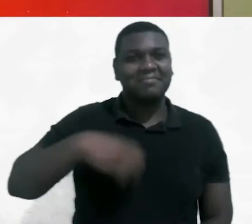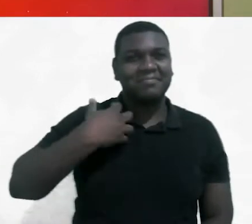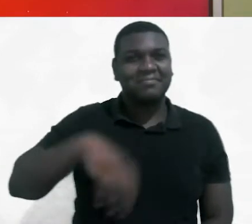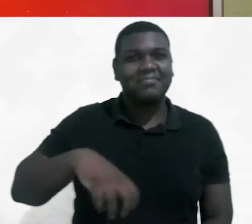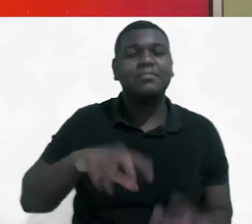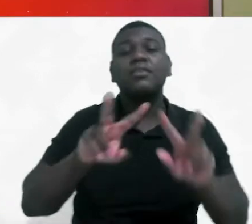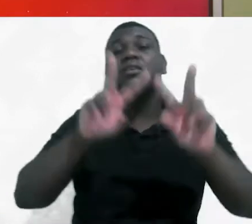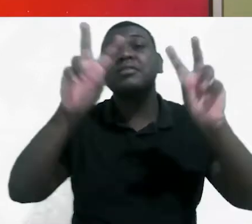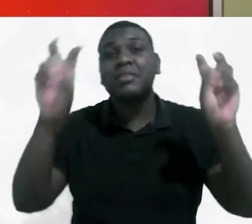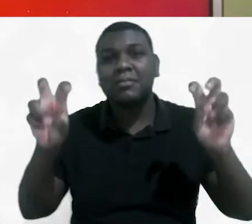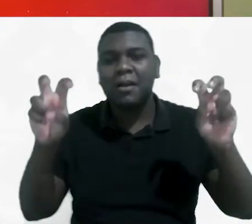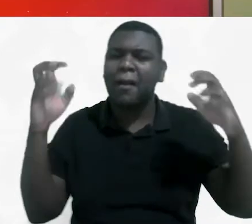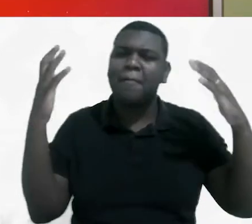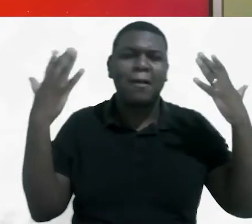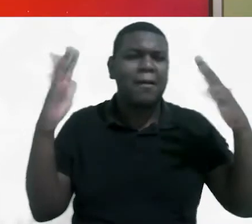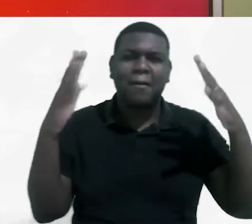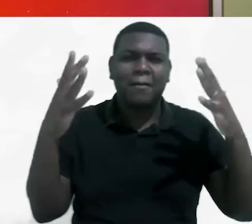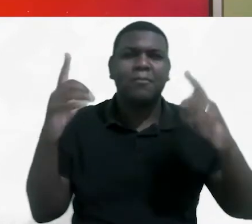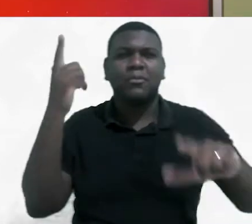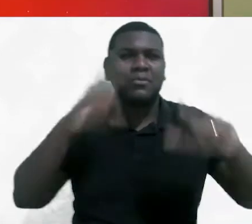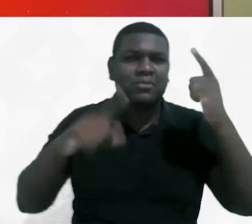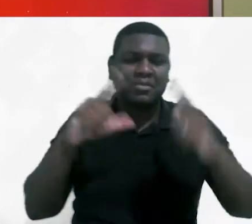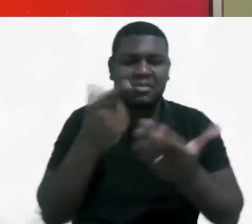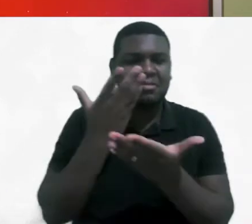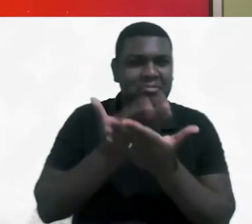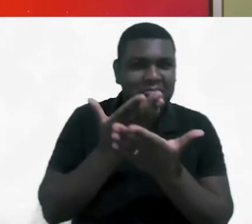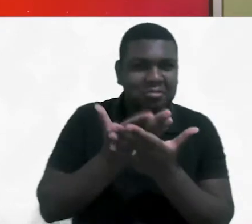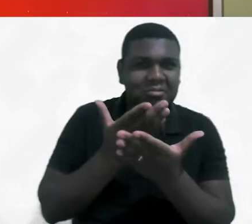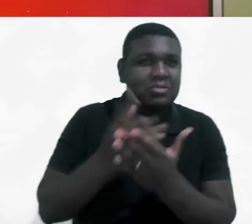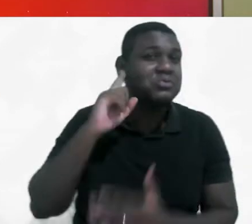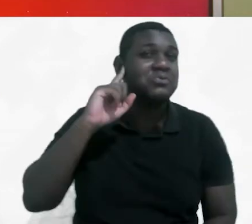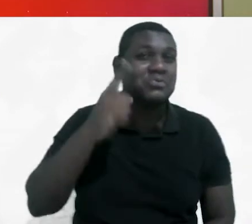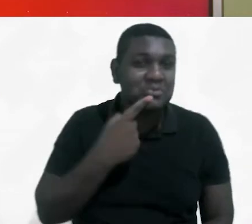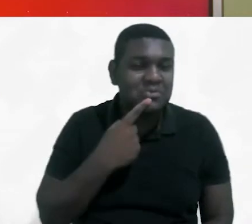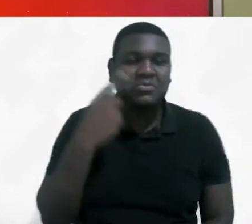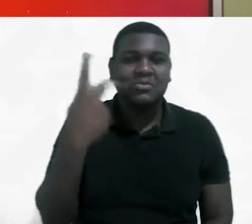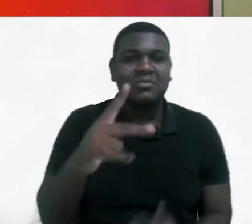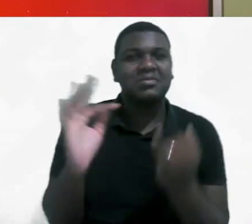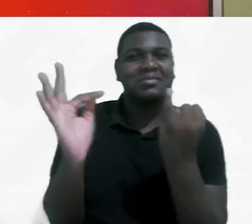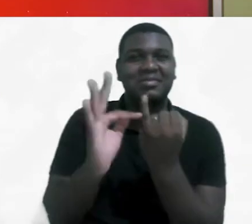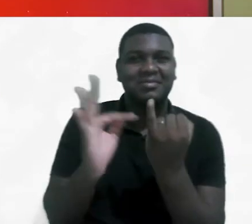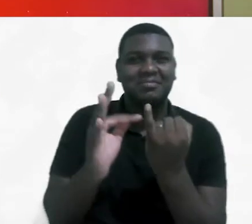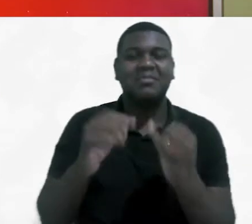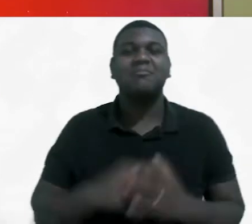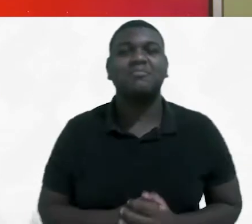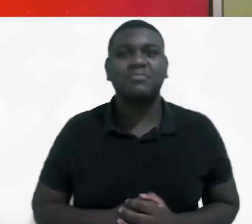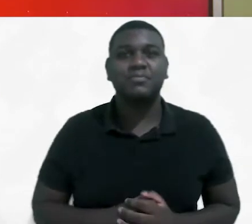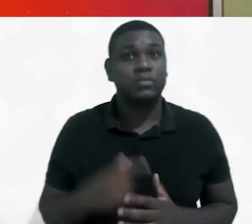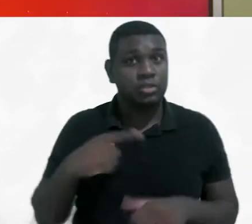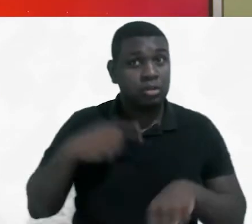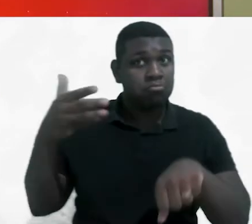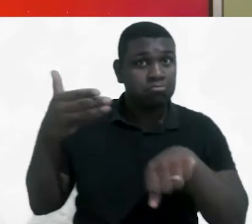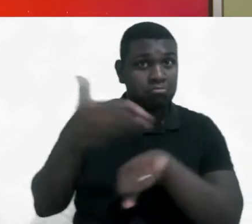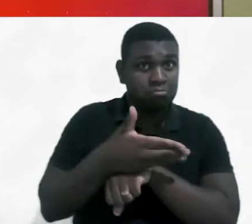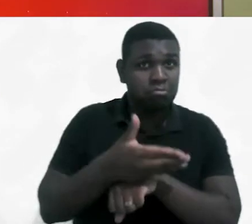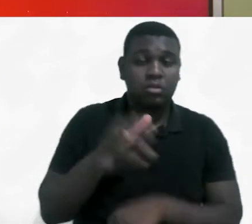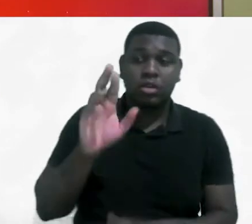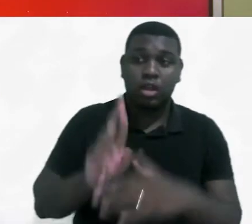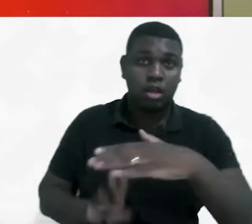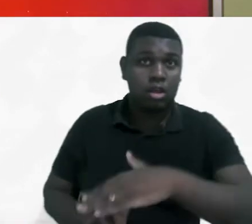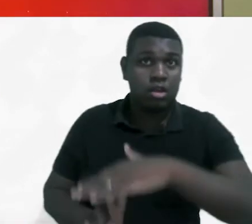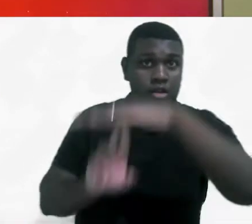Campus Salvador, com o tema Celebrando as Conquistas da Educação dos Surdos do IFBA. Com a